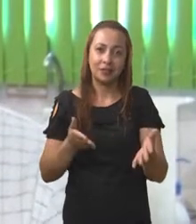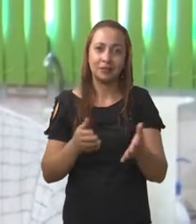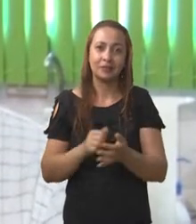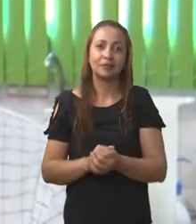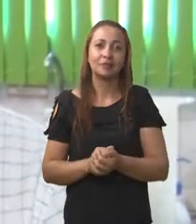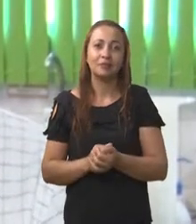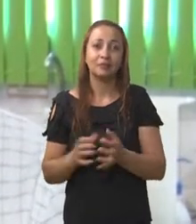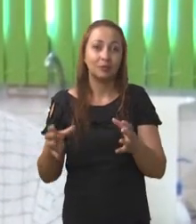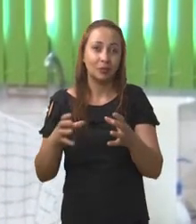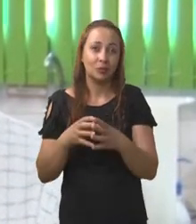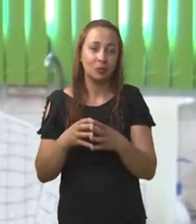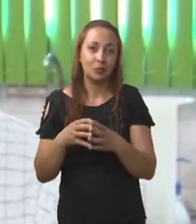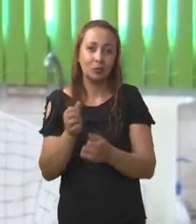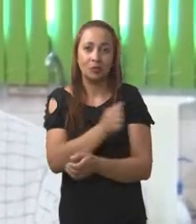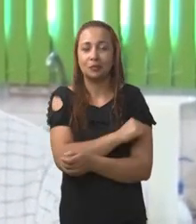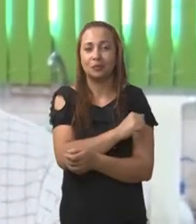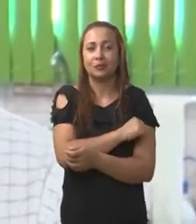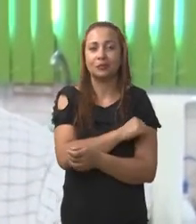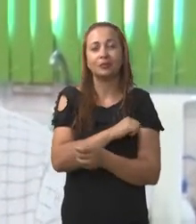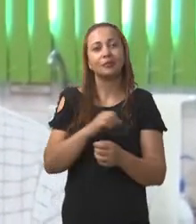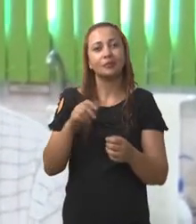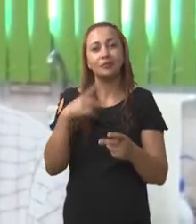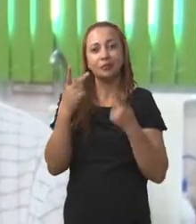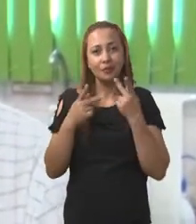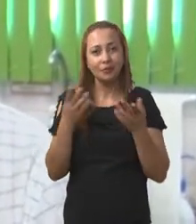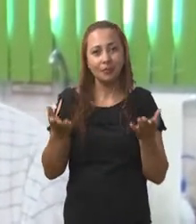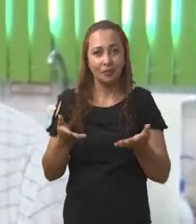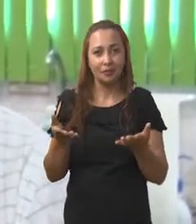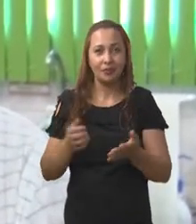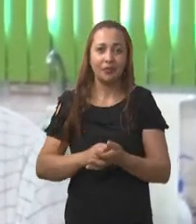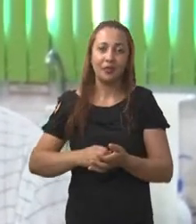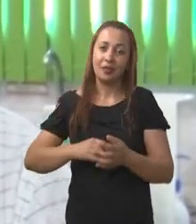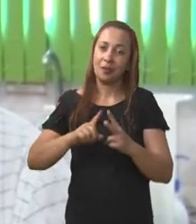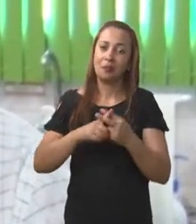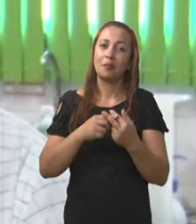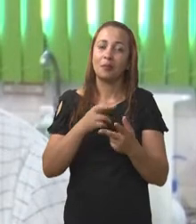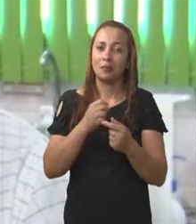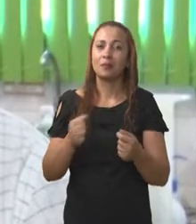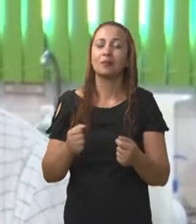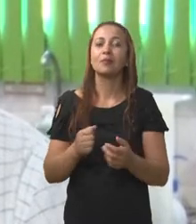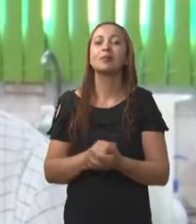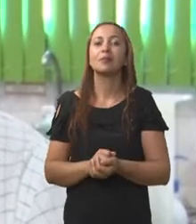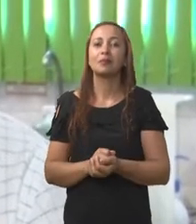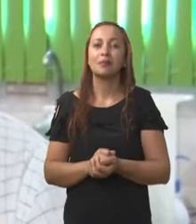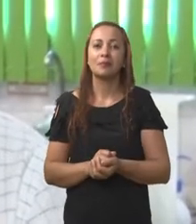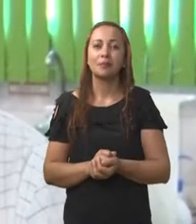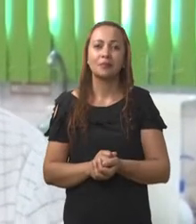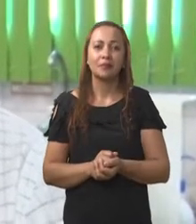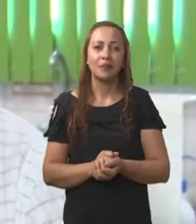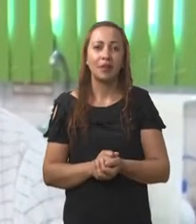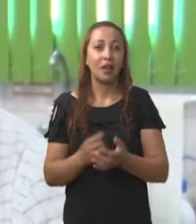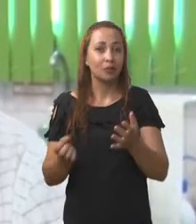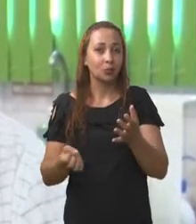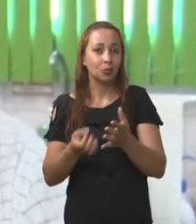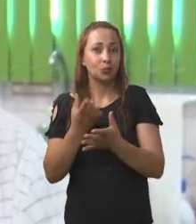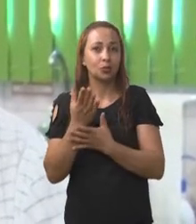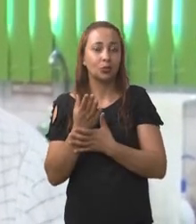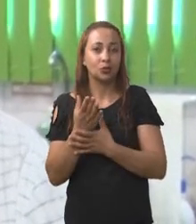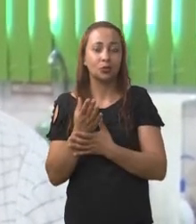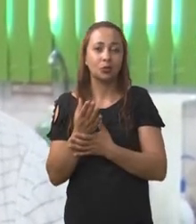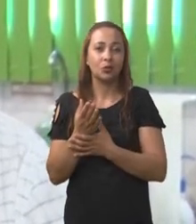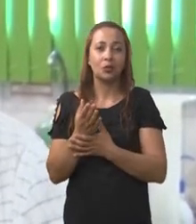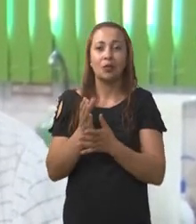e, em conjunto com o aluno, como muito foi enfatizado aqui. Então, essa produção, ela é fruto da